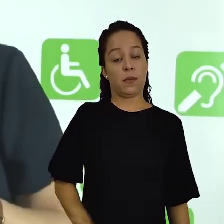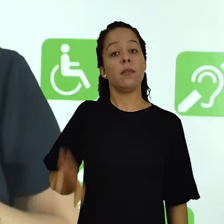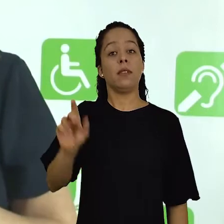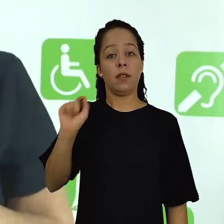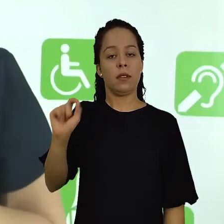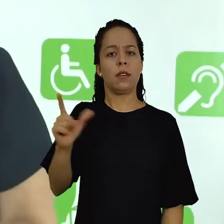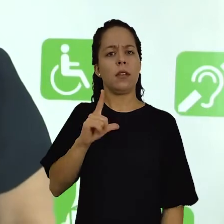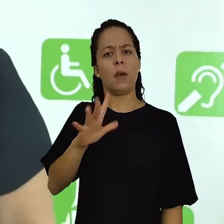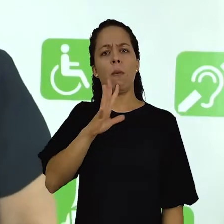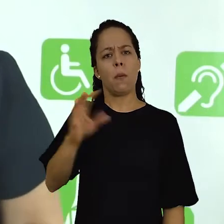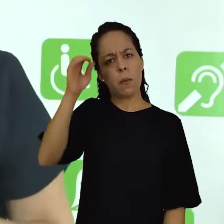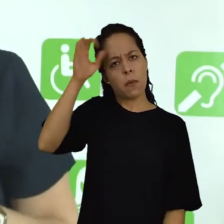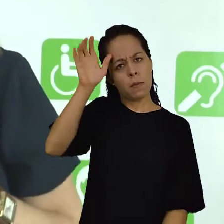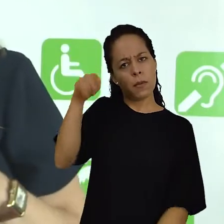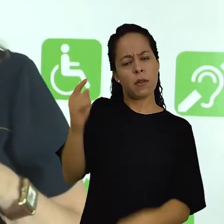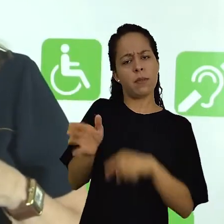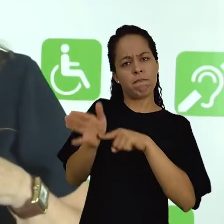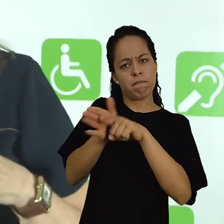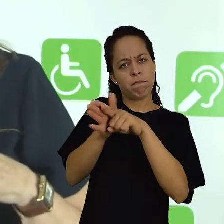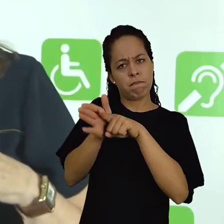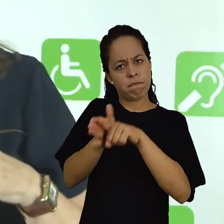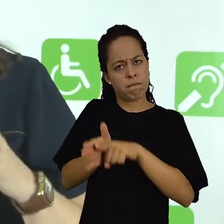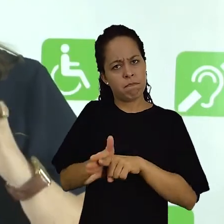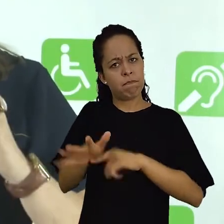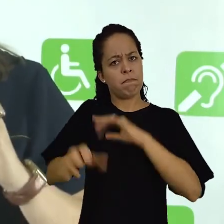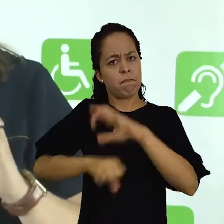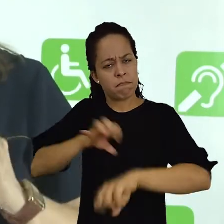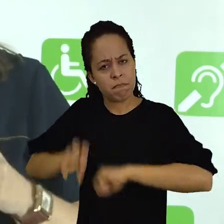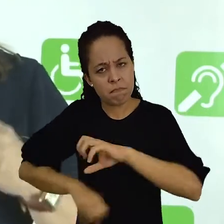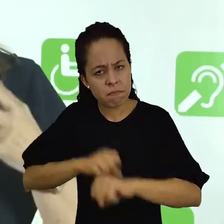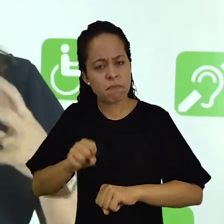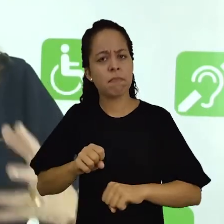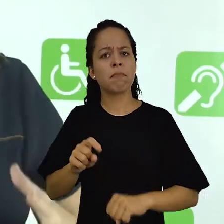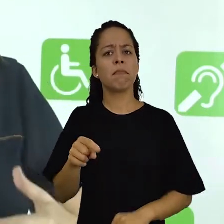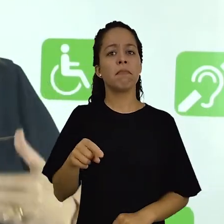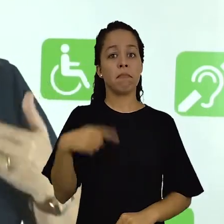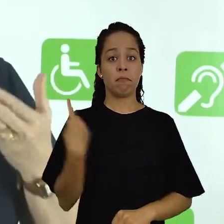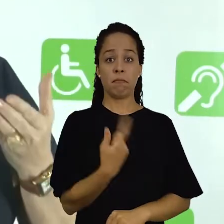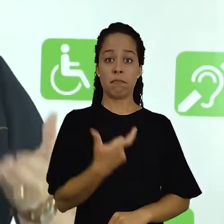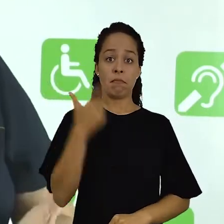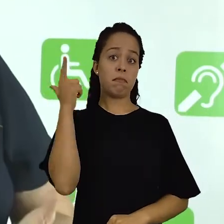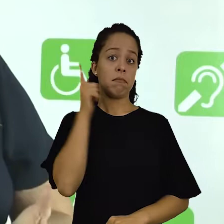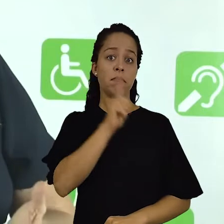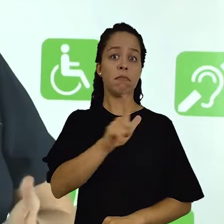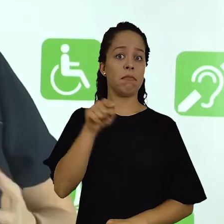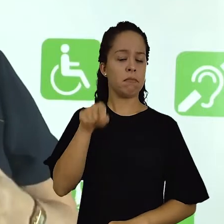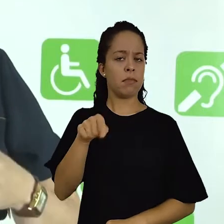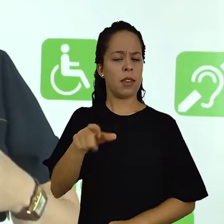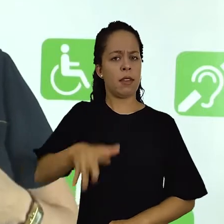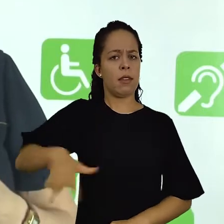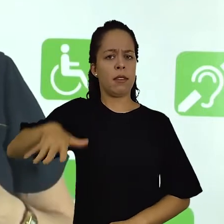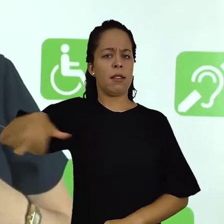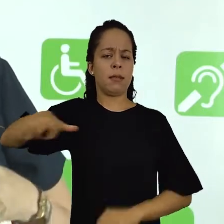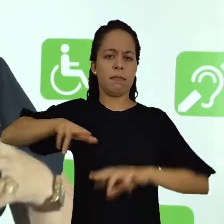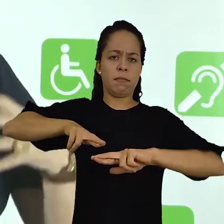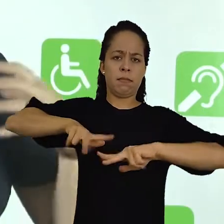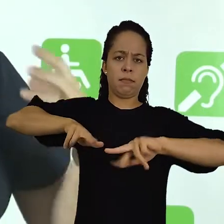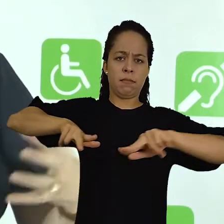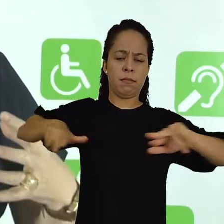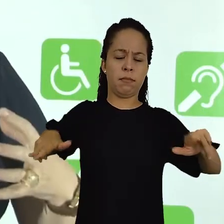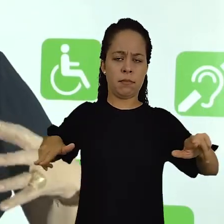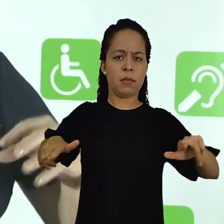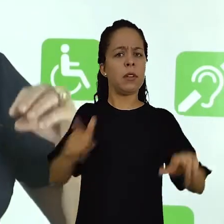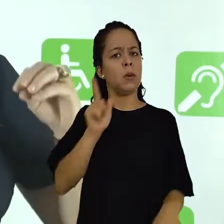assunto. Por meio da busca do conhecimento, o homem,